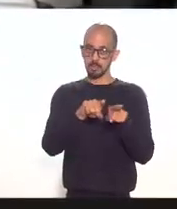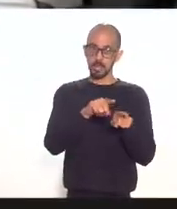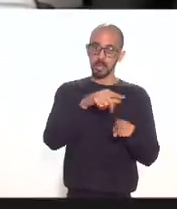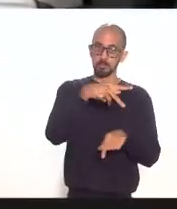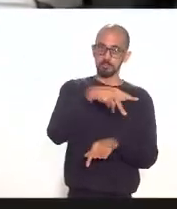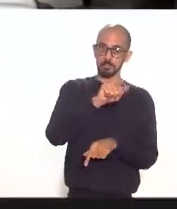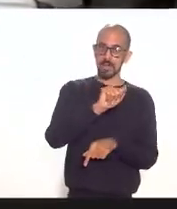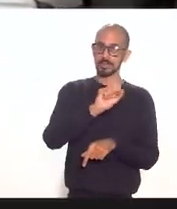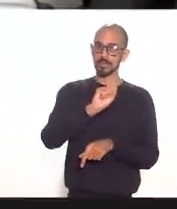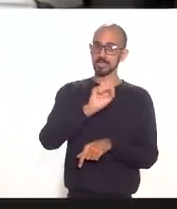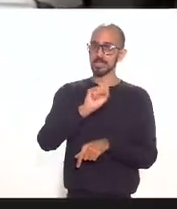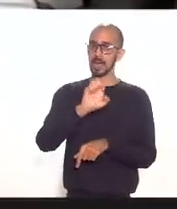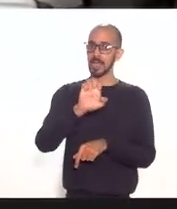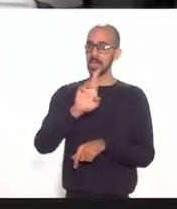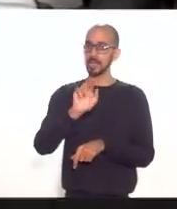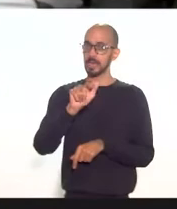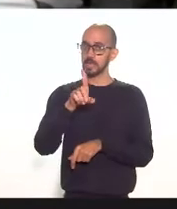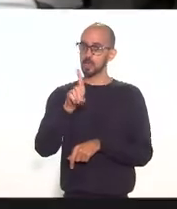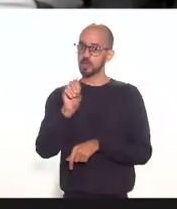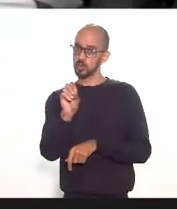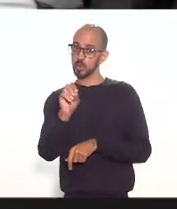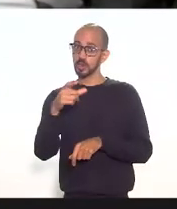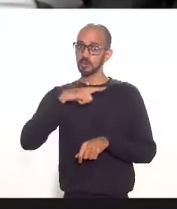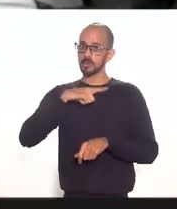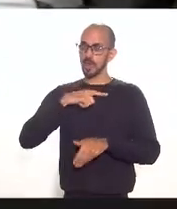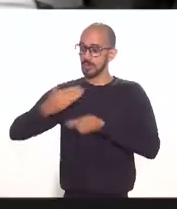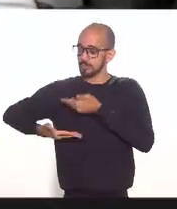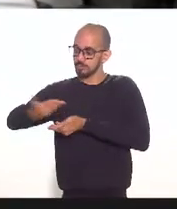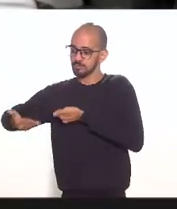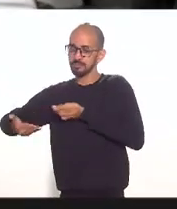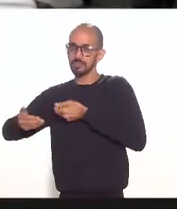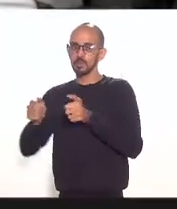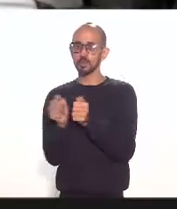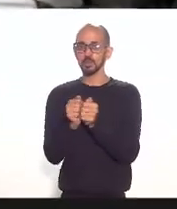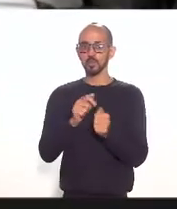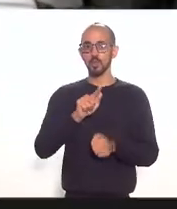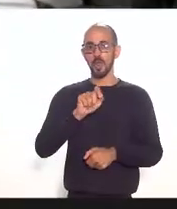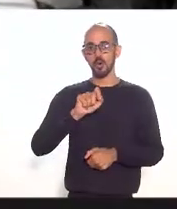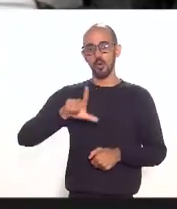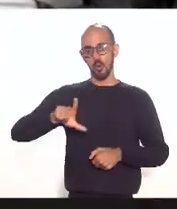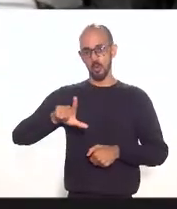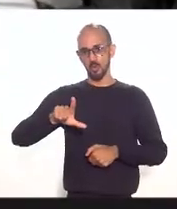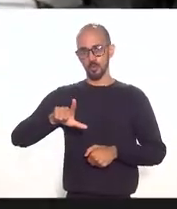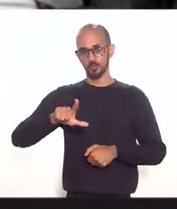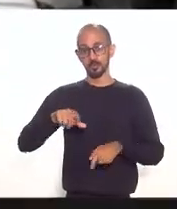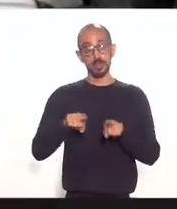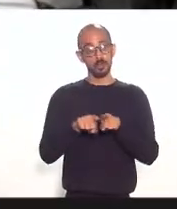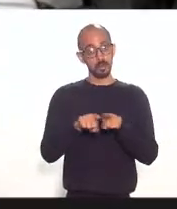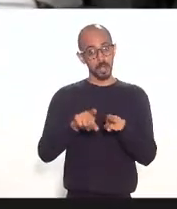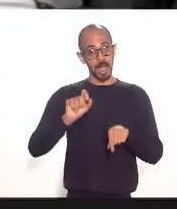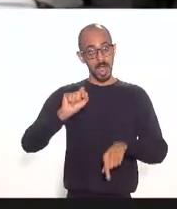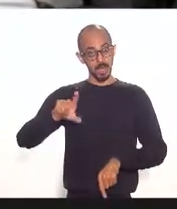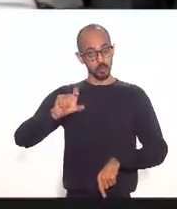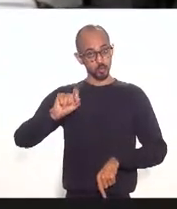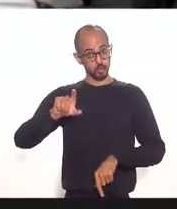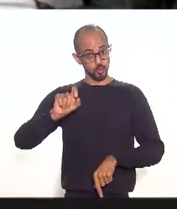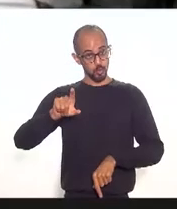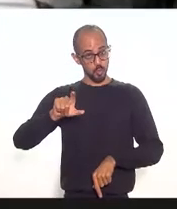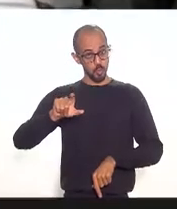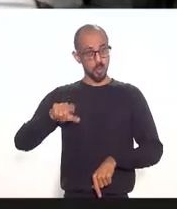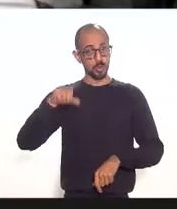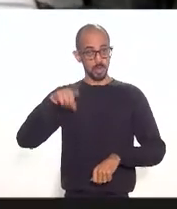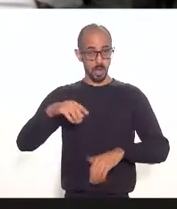acordos de cold share de interline com a Gol e a Azul que é uma grande parceira que é uma grande